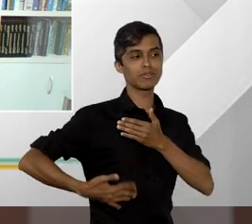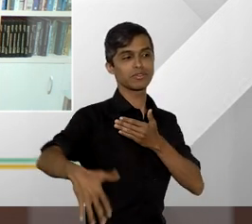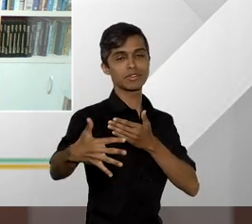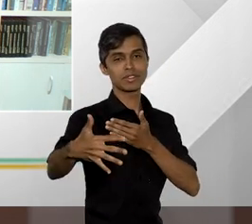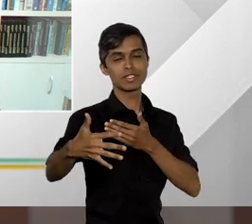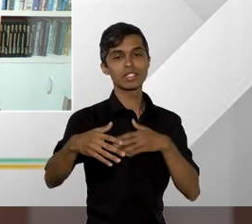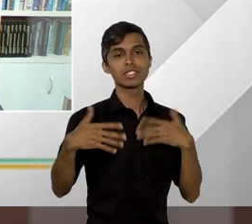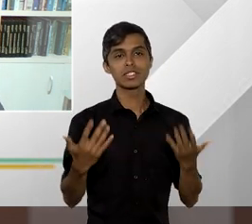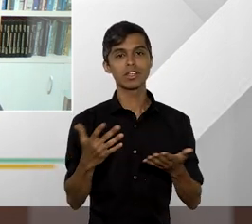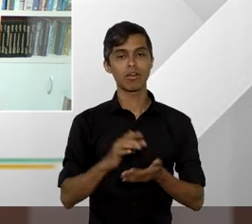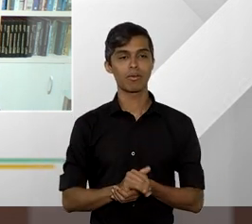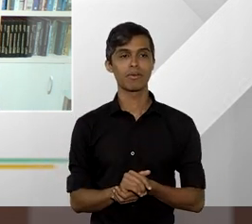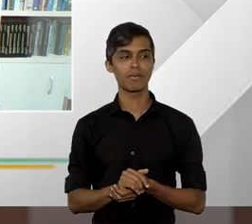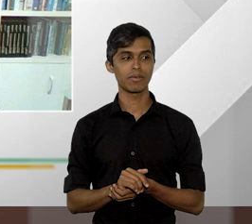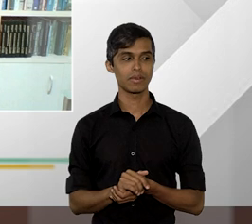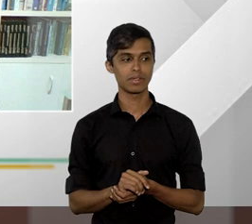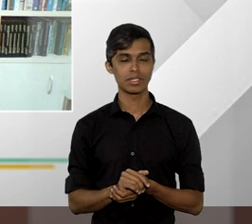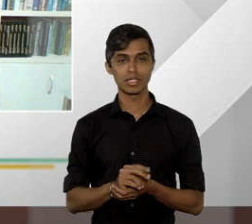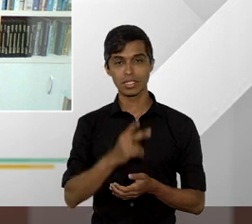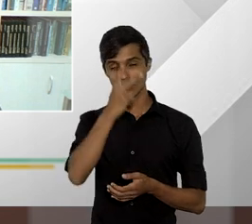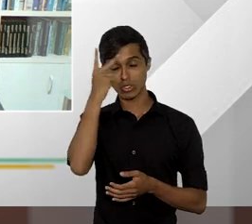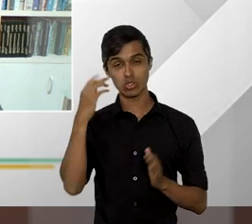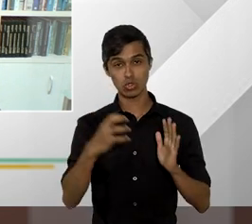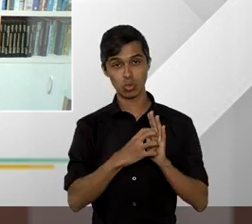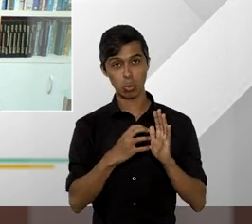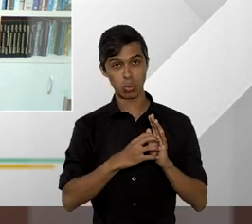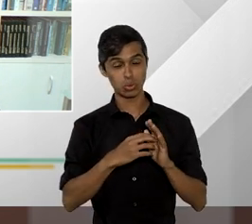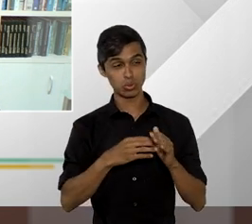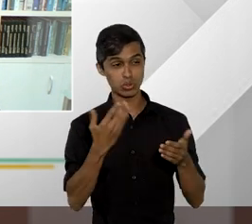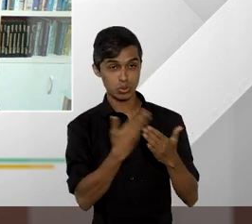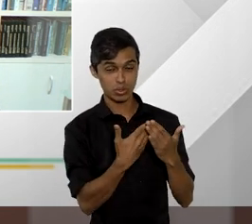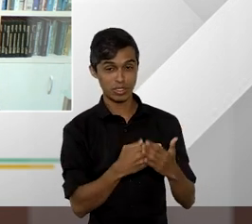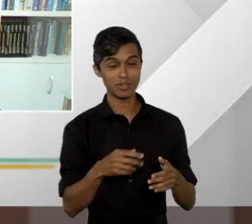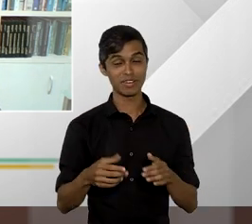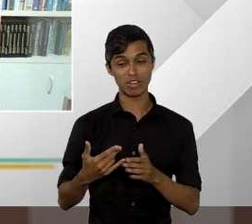por favor professor Paulo e em seguida a gente escuta o professor Vambier